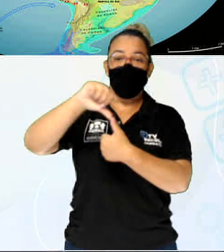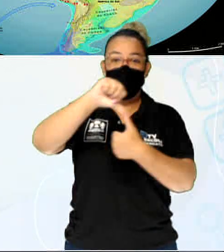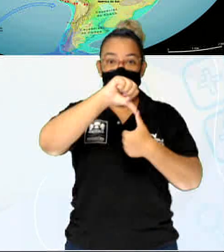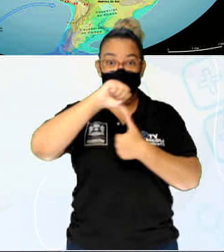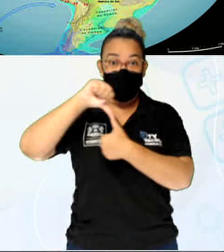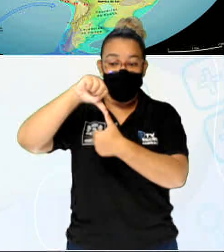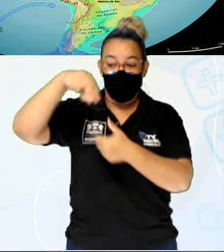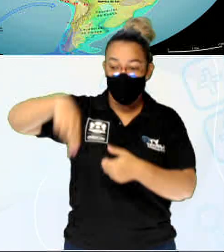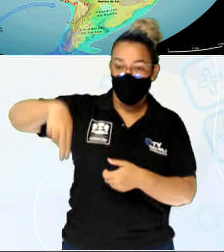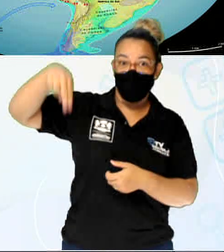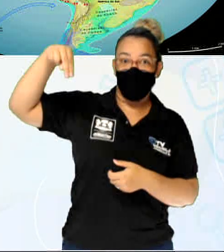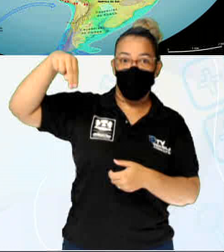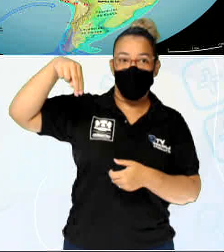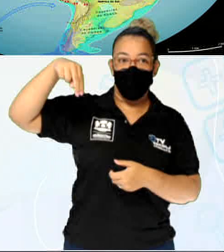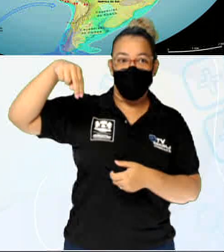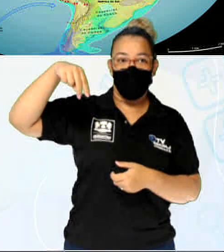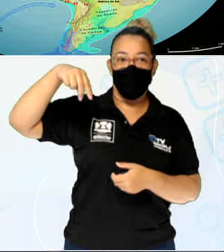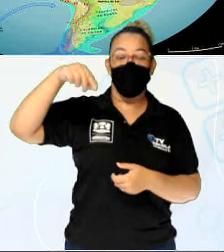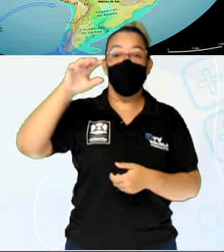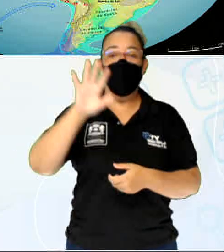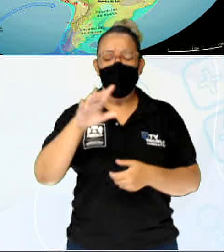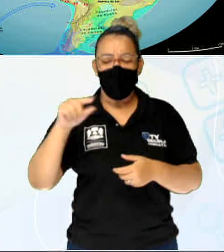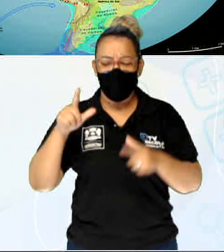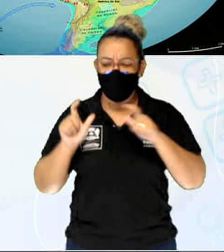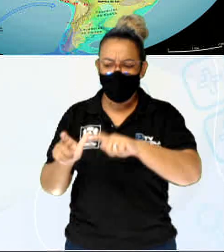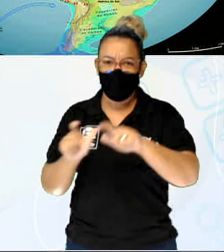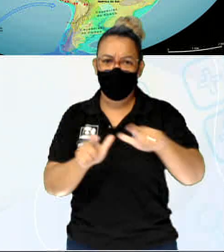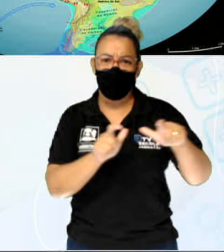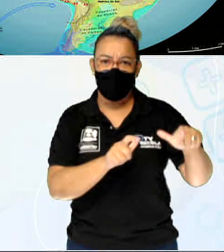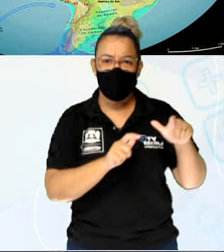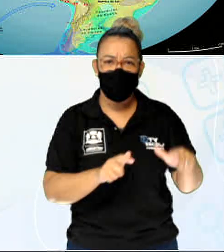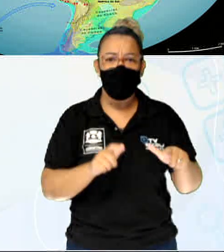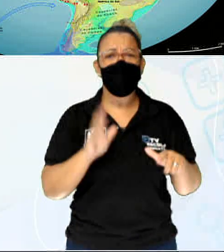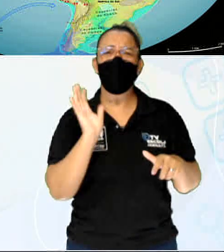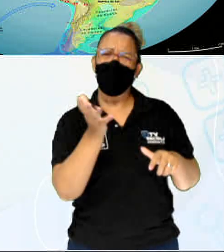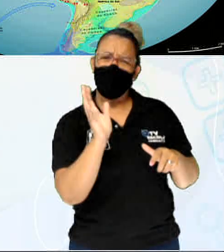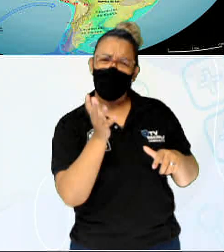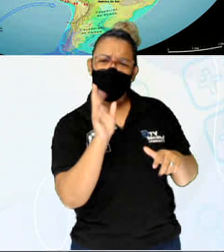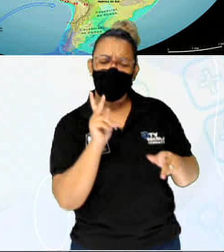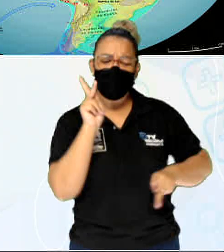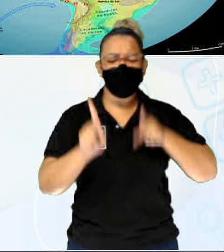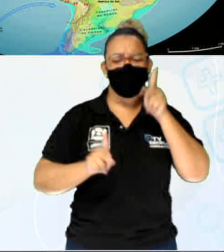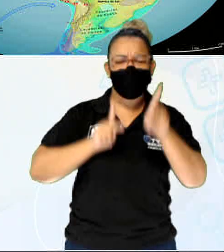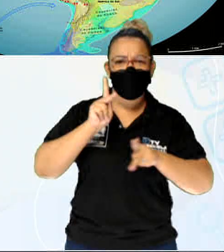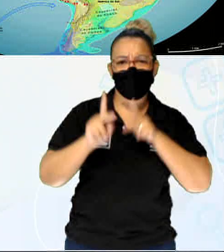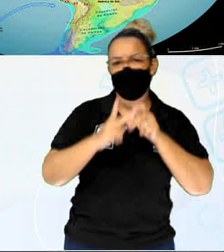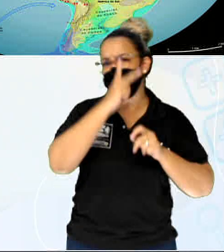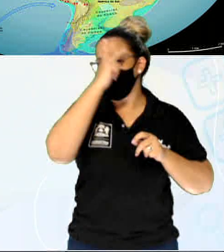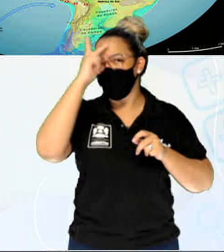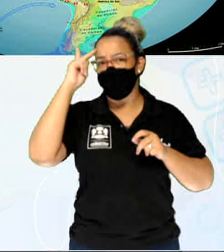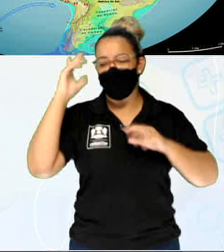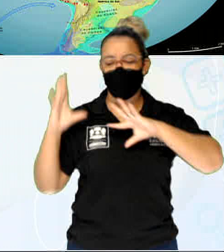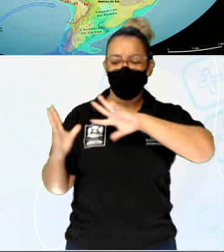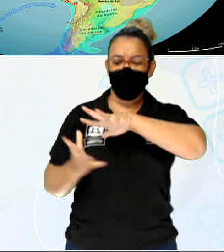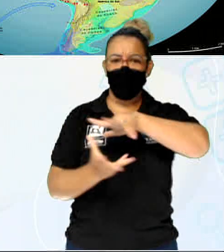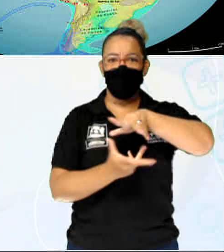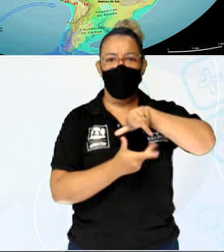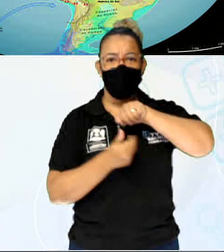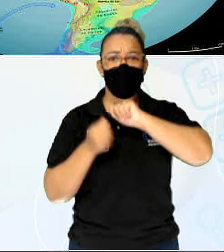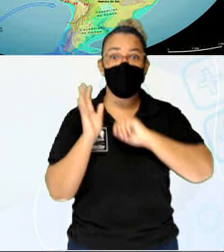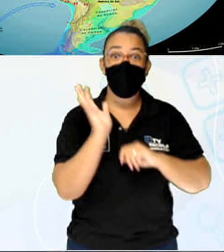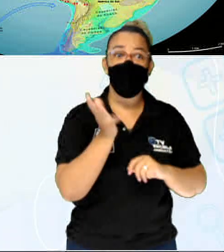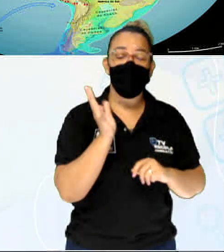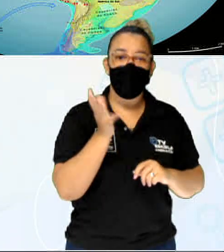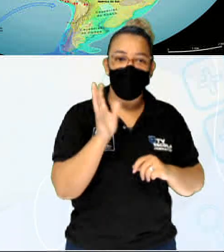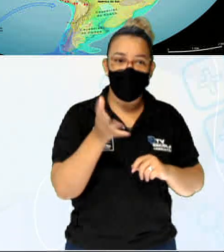do Norte. Então, essa região, ela já era povoada, o mundo ele já era